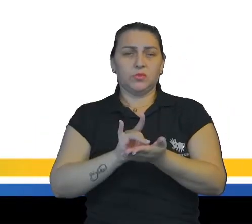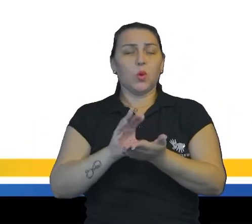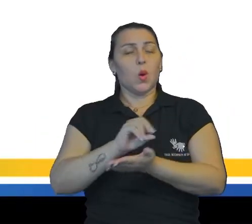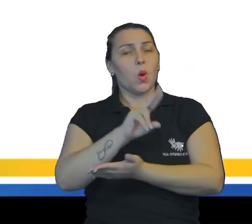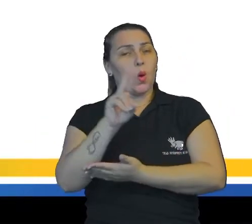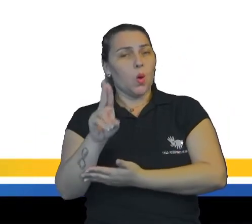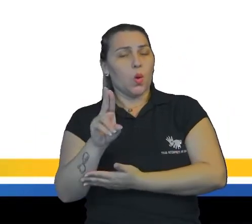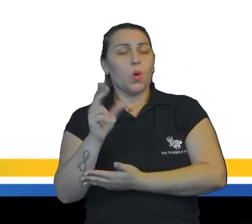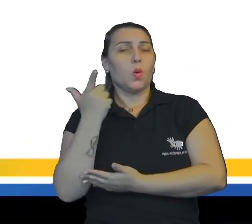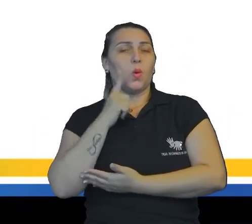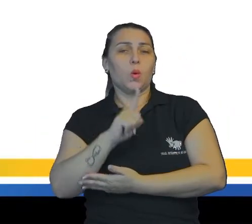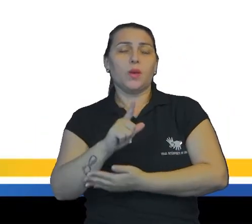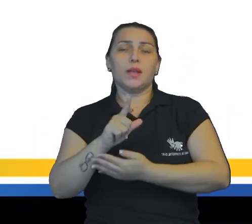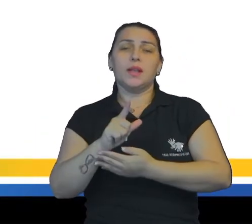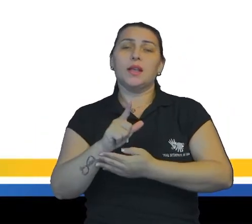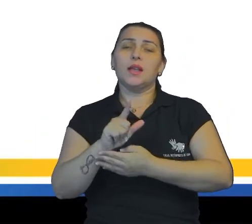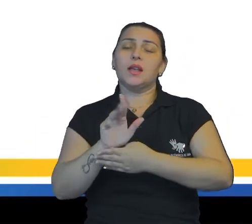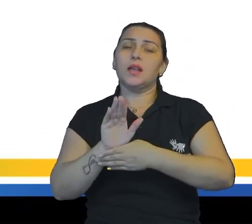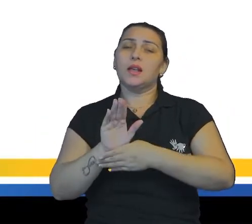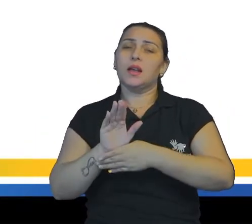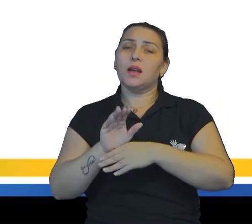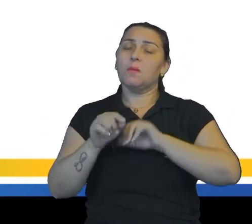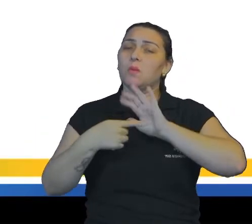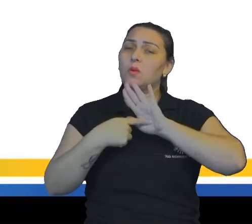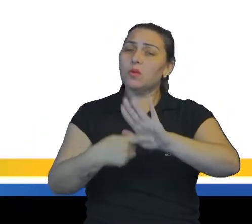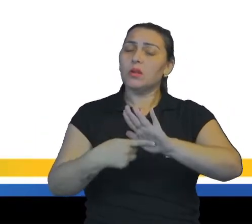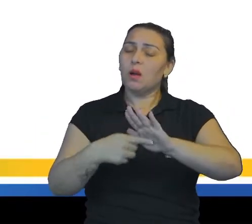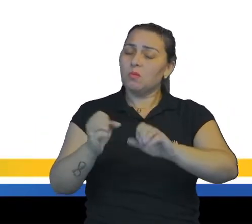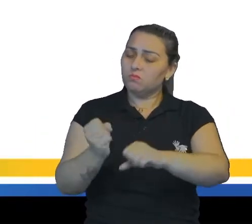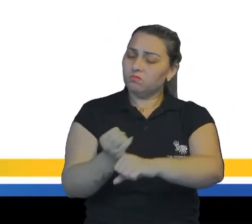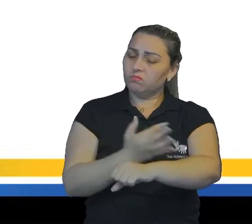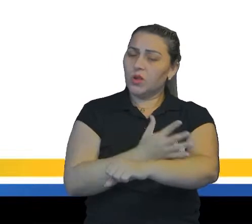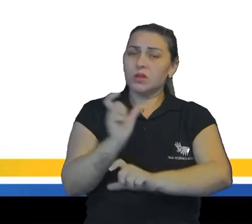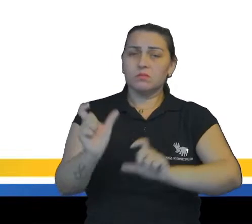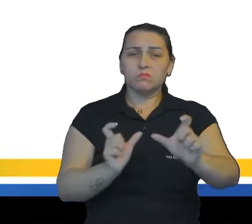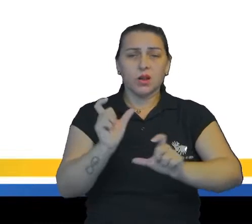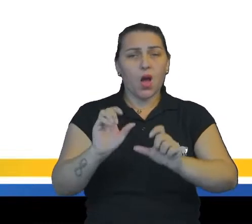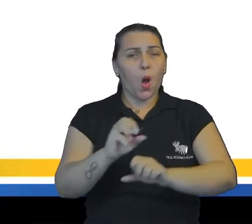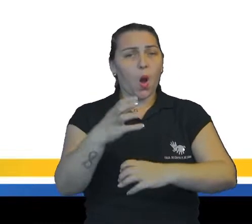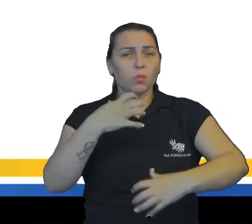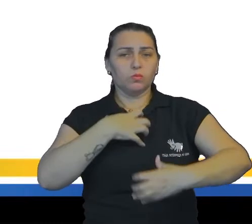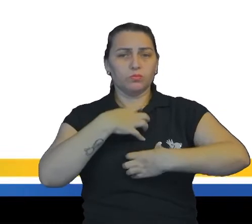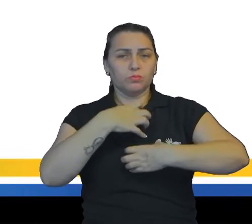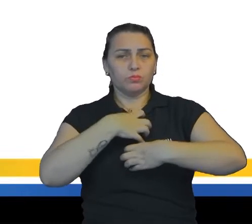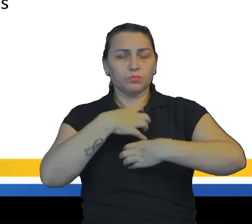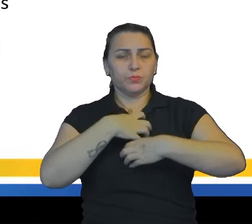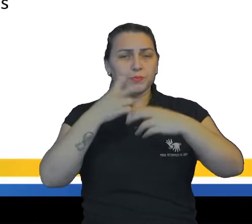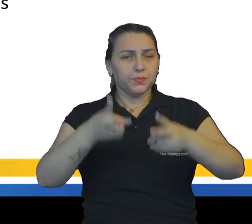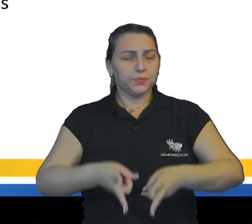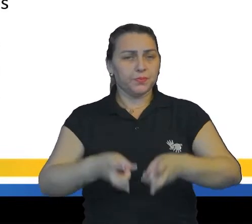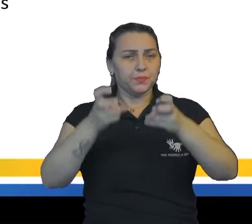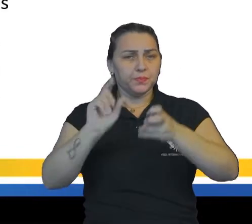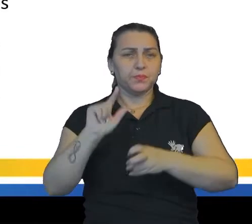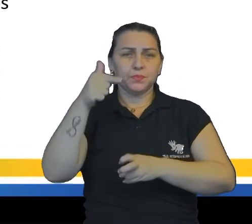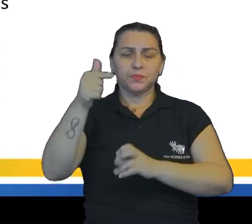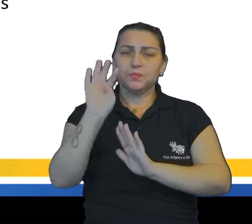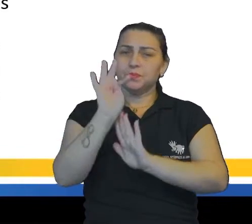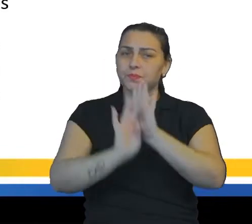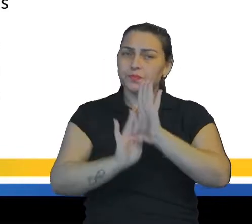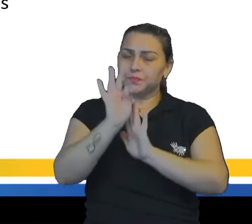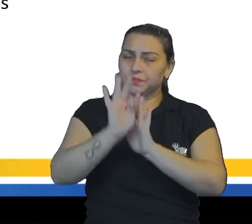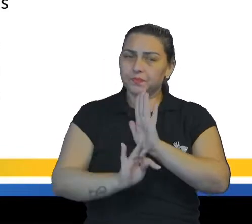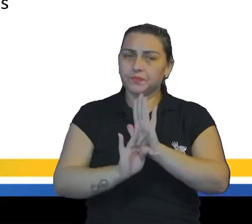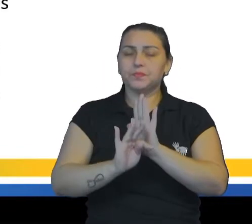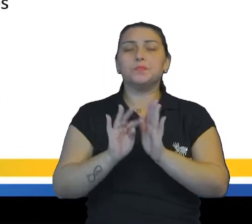que consiga transmitir por meio das palavras uma emoção ou sentimento. A gente vai perceber isso nesse próximo texto, tá?